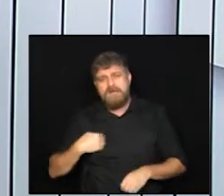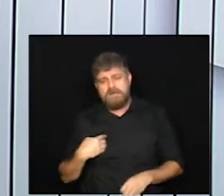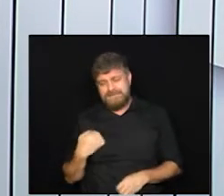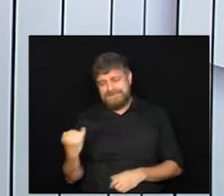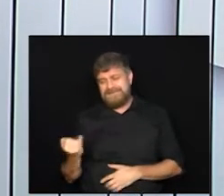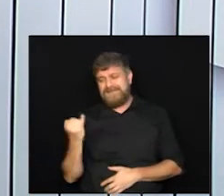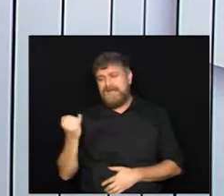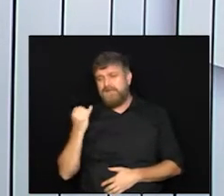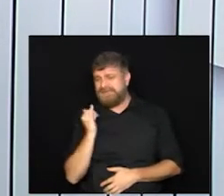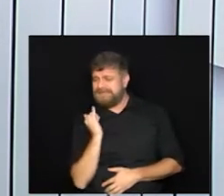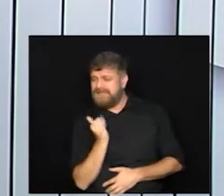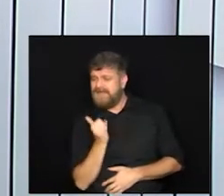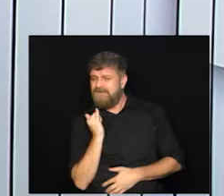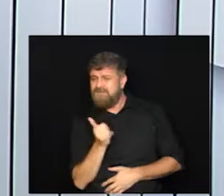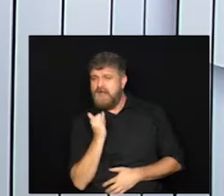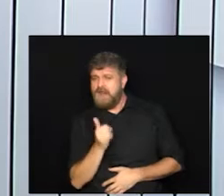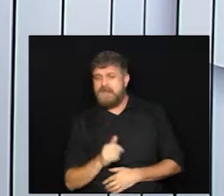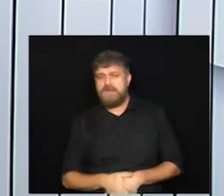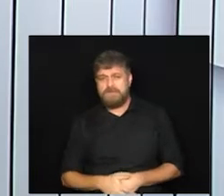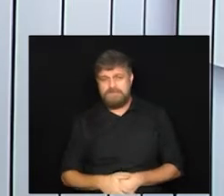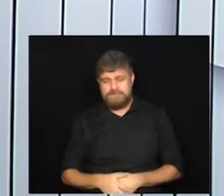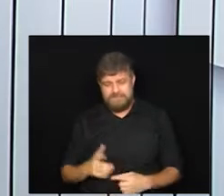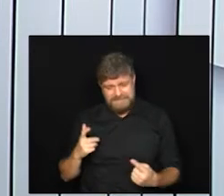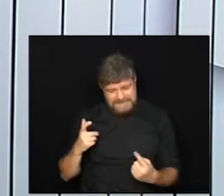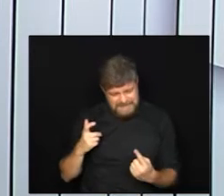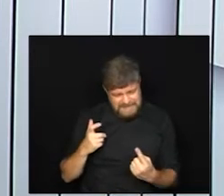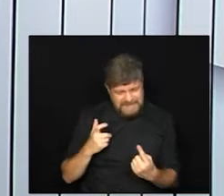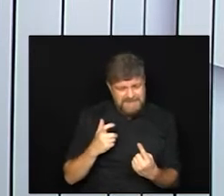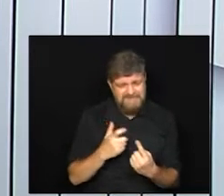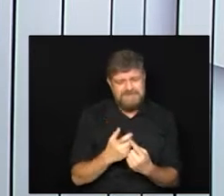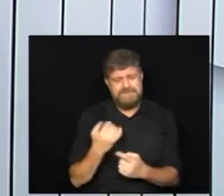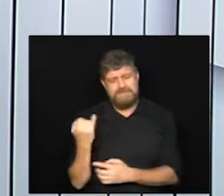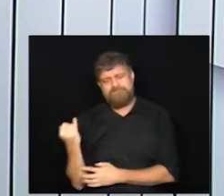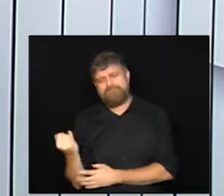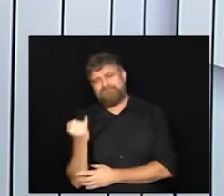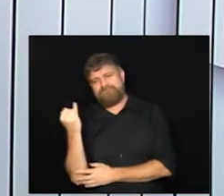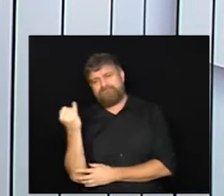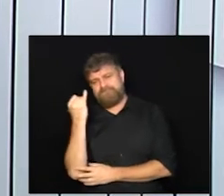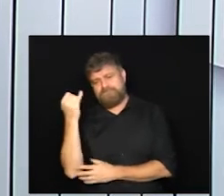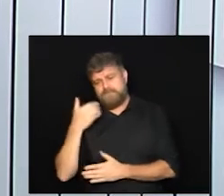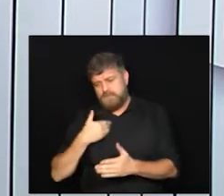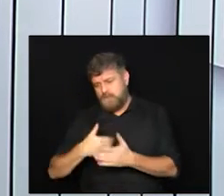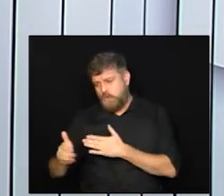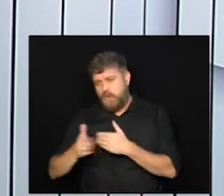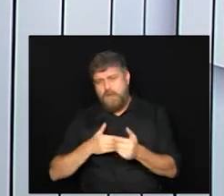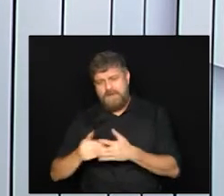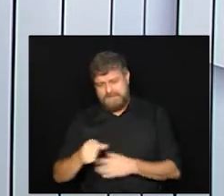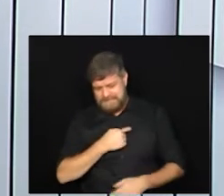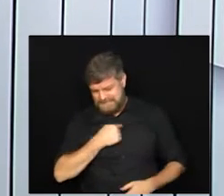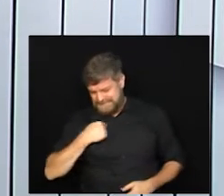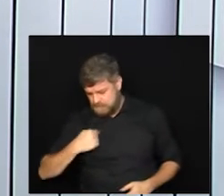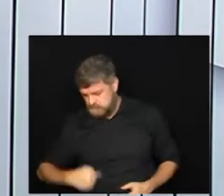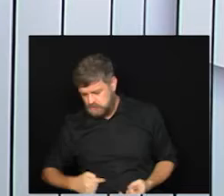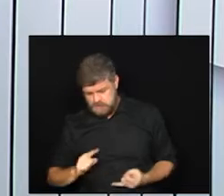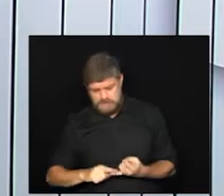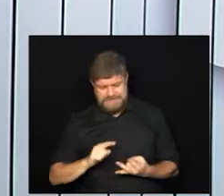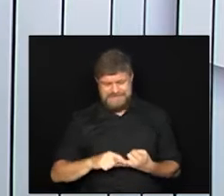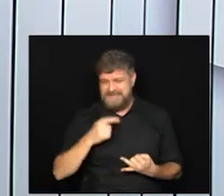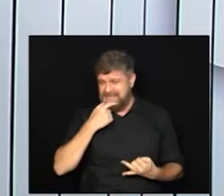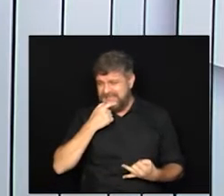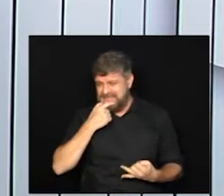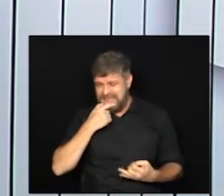importância que é a vacina contra a covid-19 independentemente da empresa que